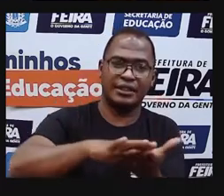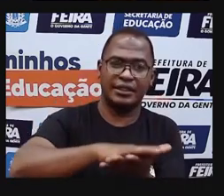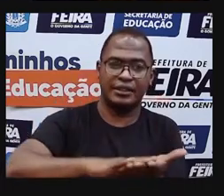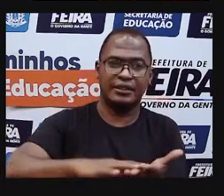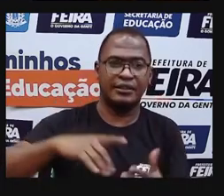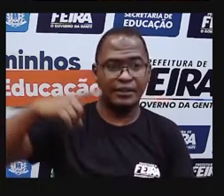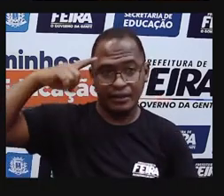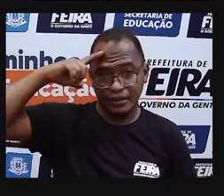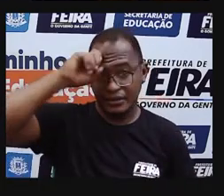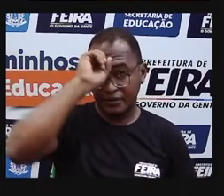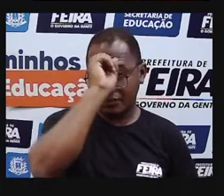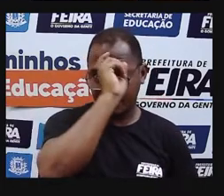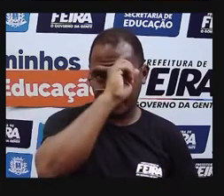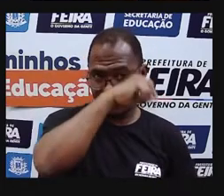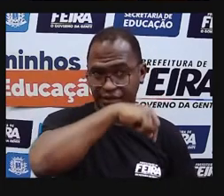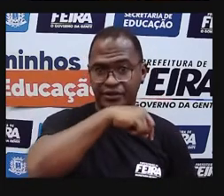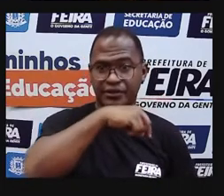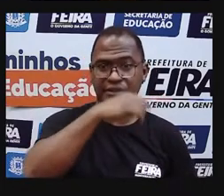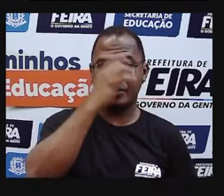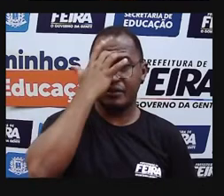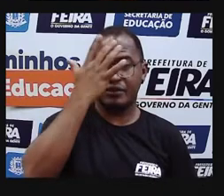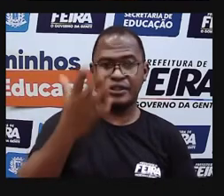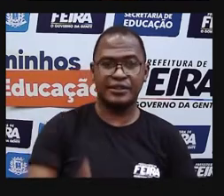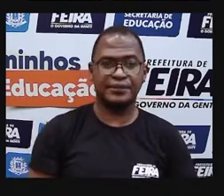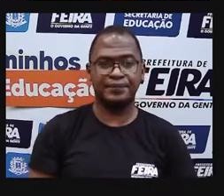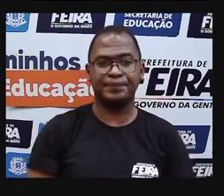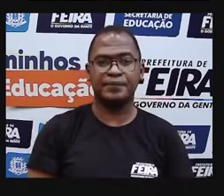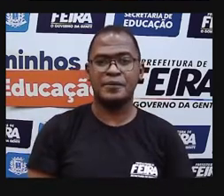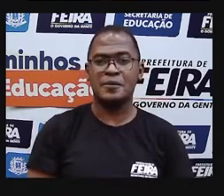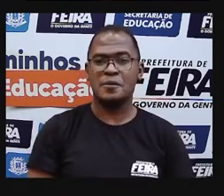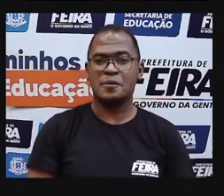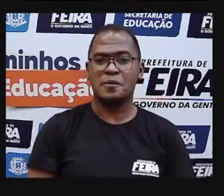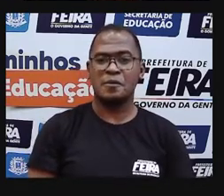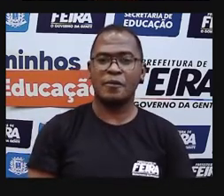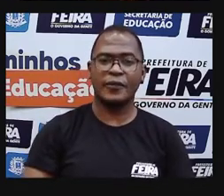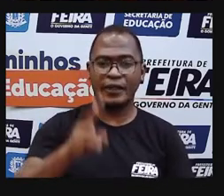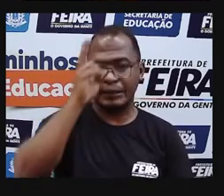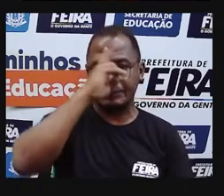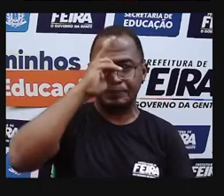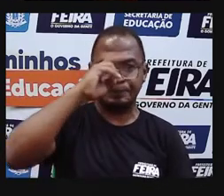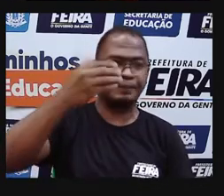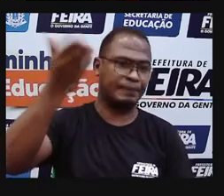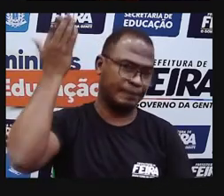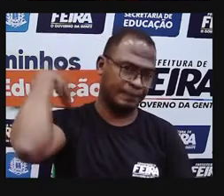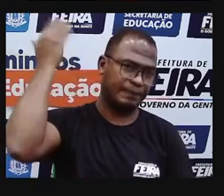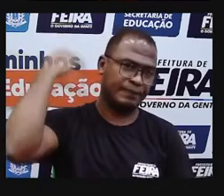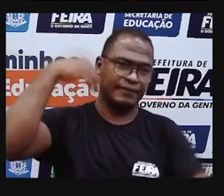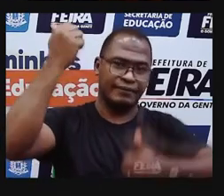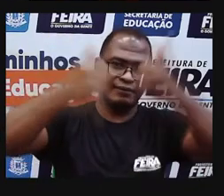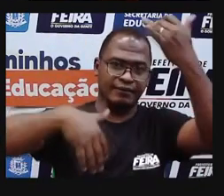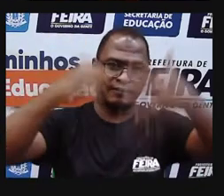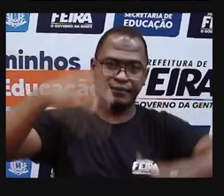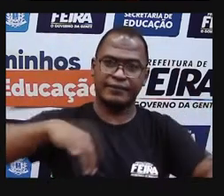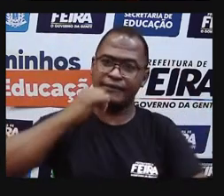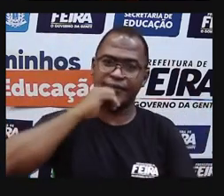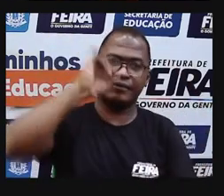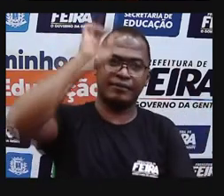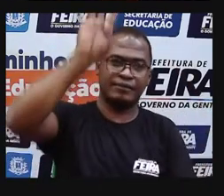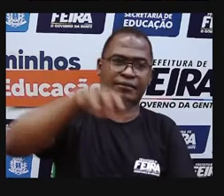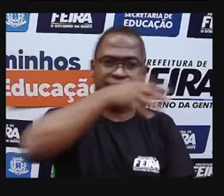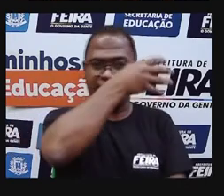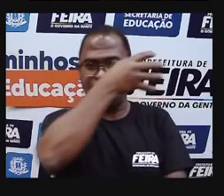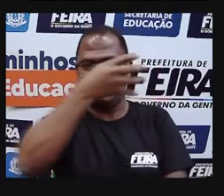Não, né? Bora lá? Aqui eu trago para vocês uma tabela com as classes,